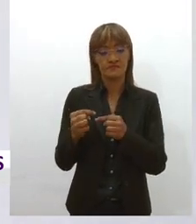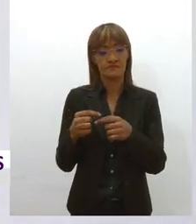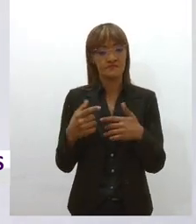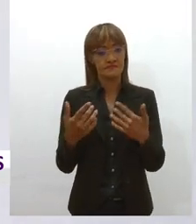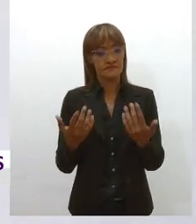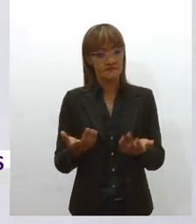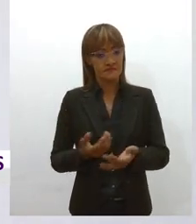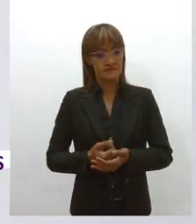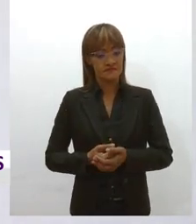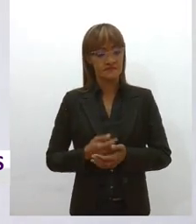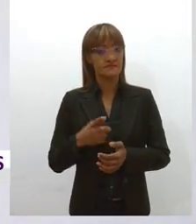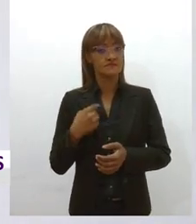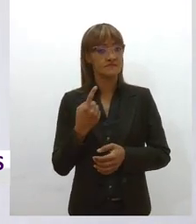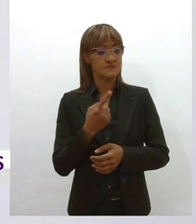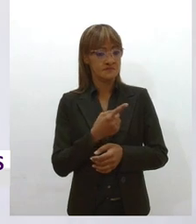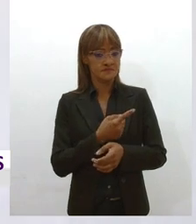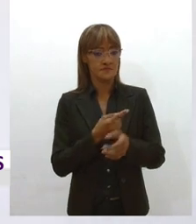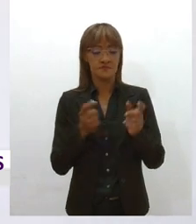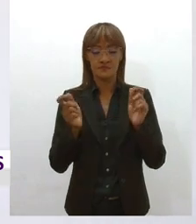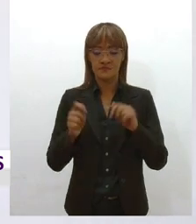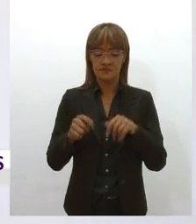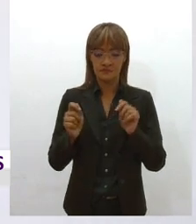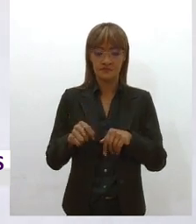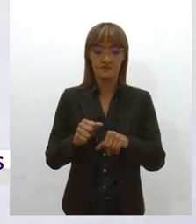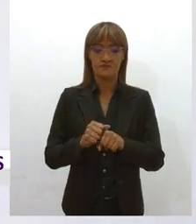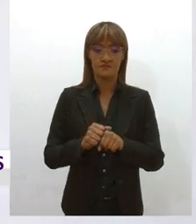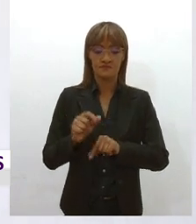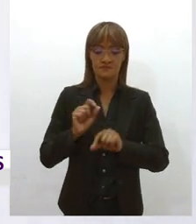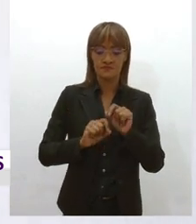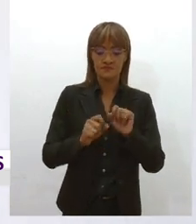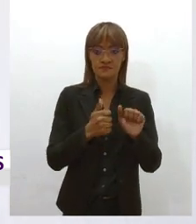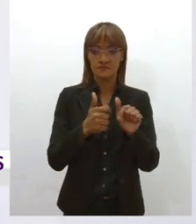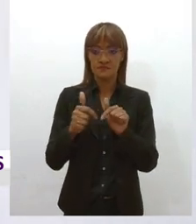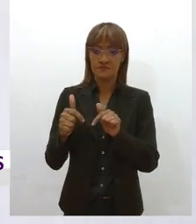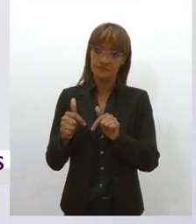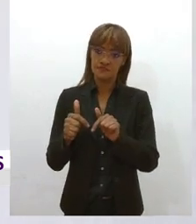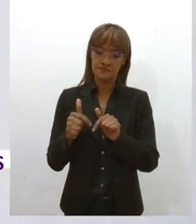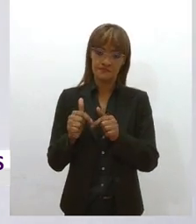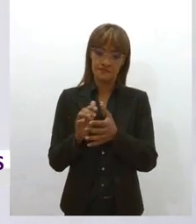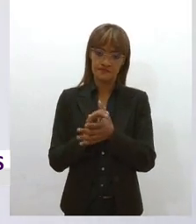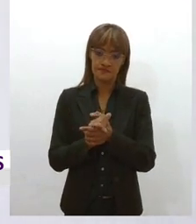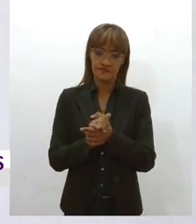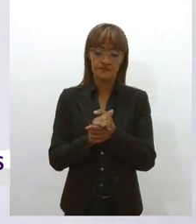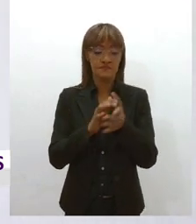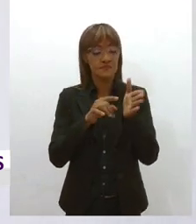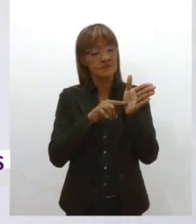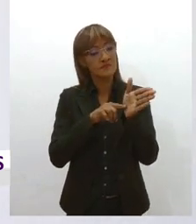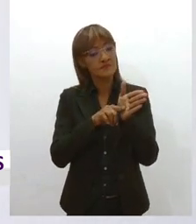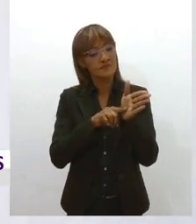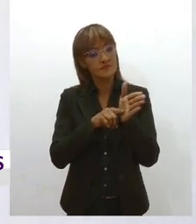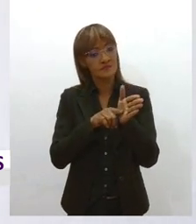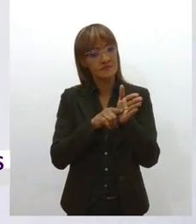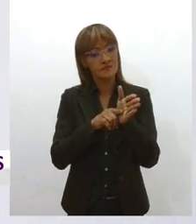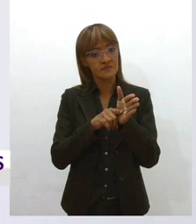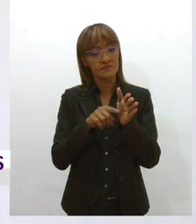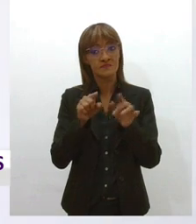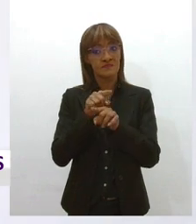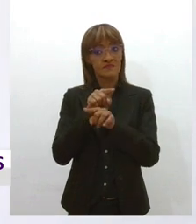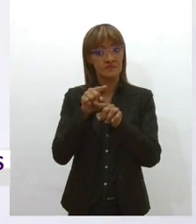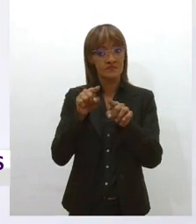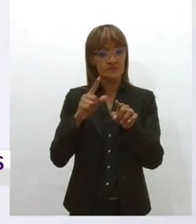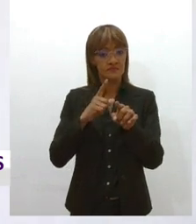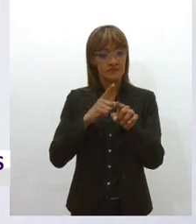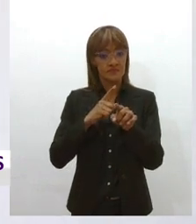habilitados e habilitadas a trabalhar e gerir. E essa pesquisa do Cefes, que foi publicada